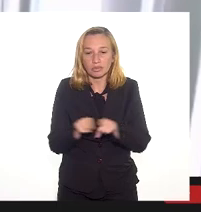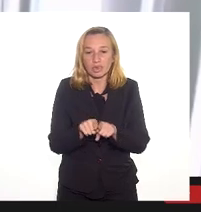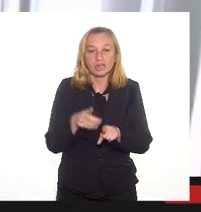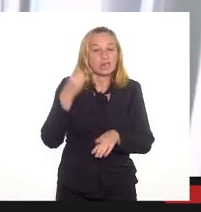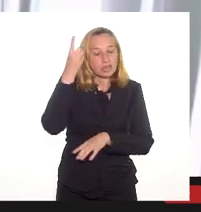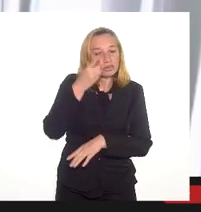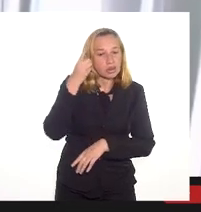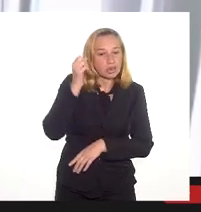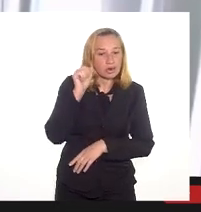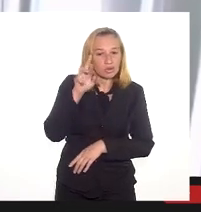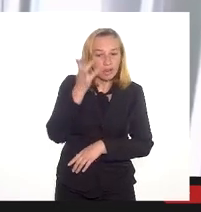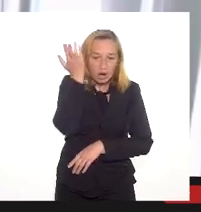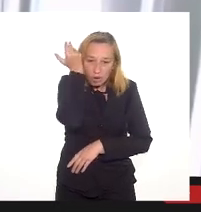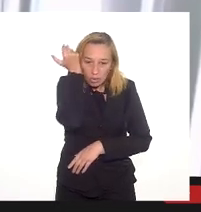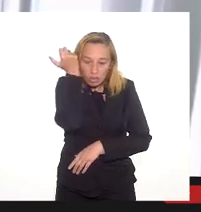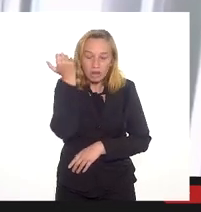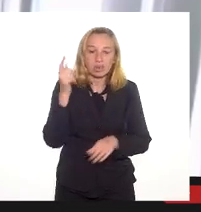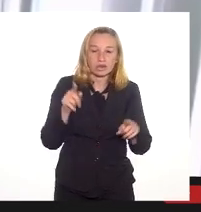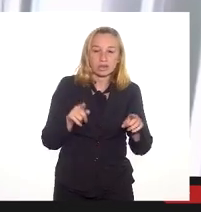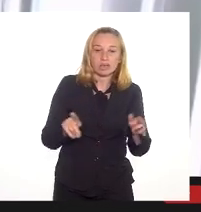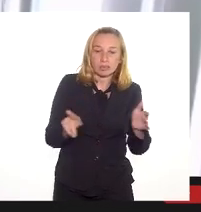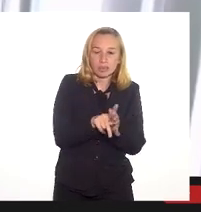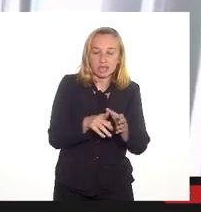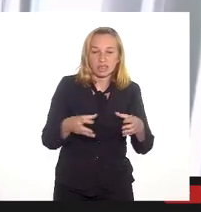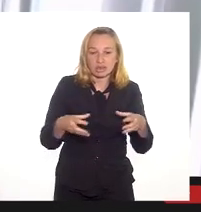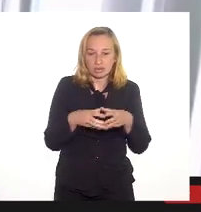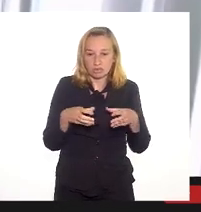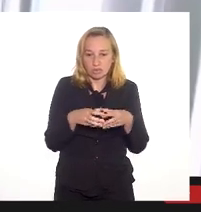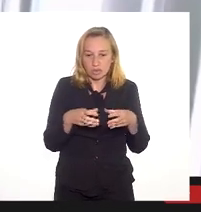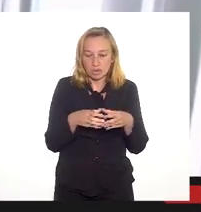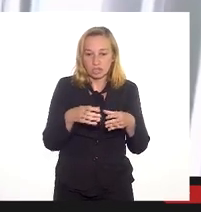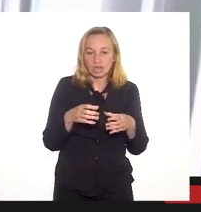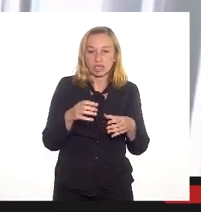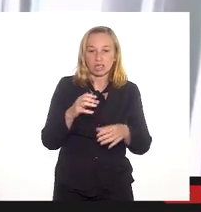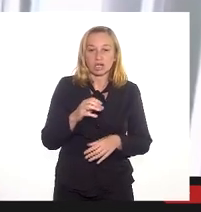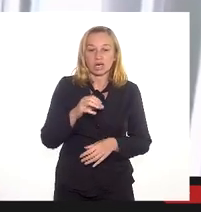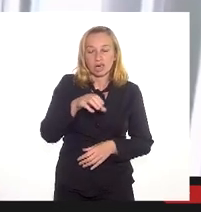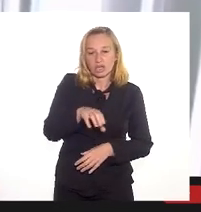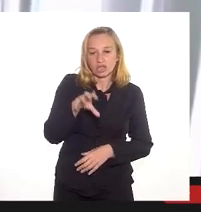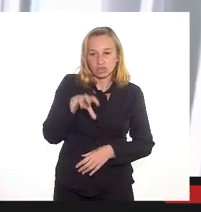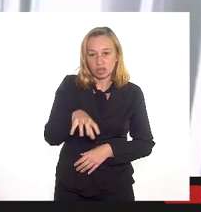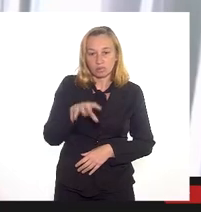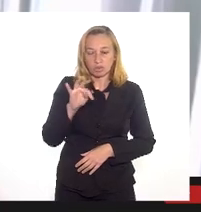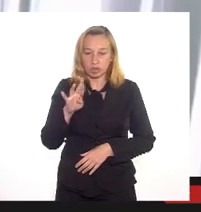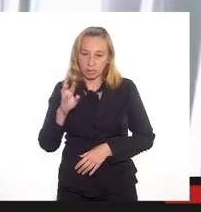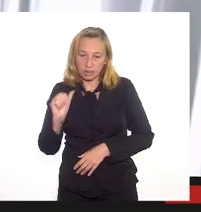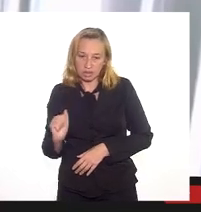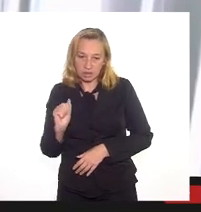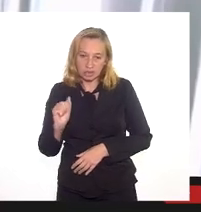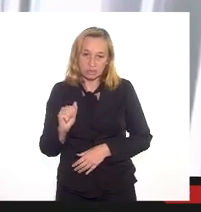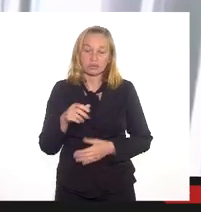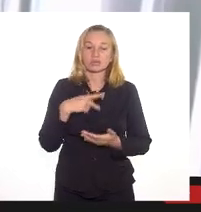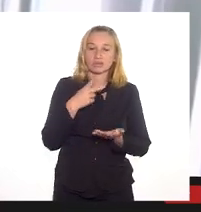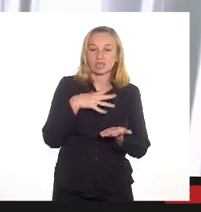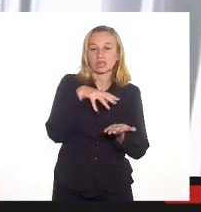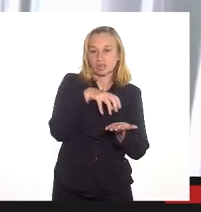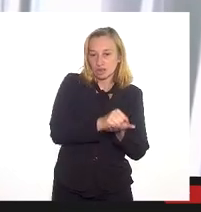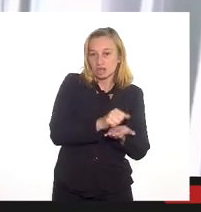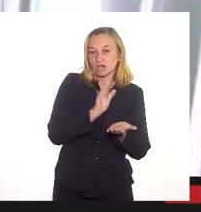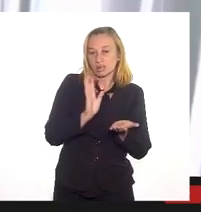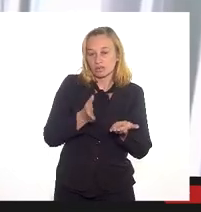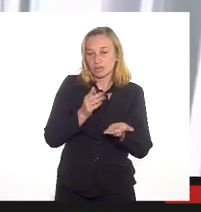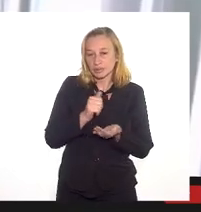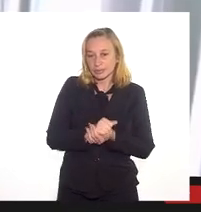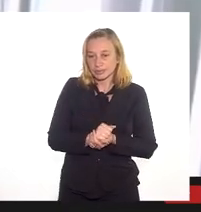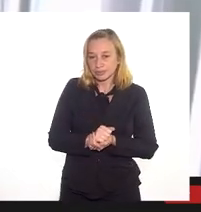deputado Eleomar Coelho, que é membro da nossa comissão da região metropolitana. Então, feitos esses registros, a gente